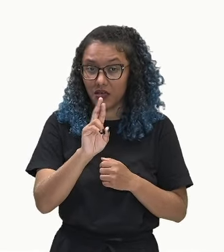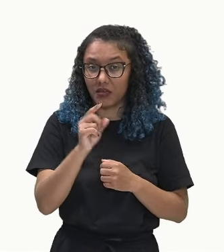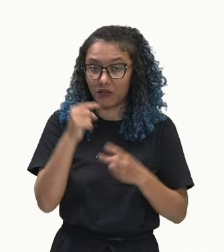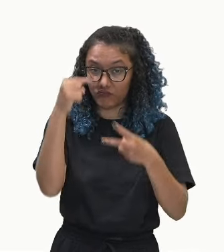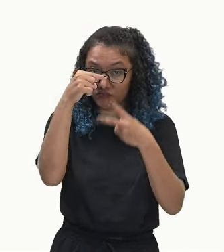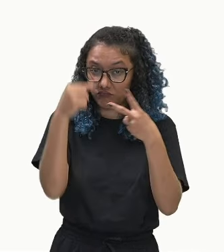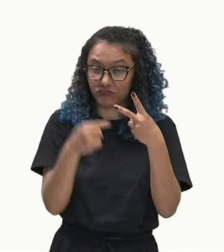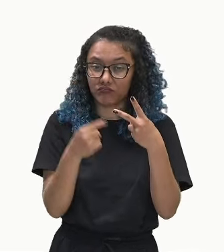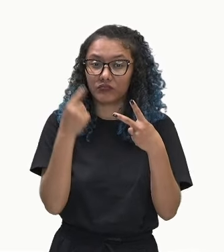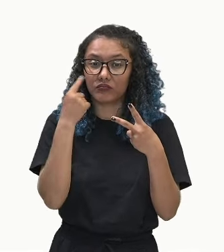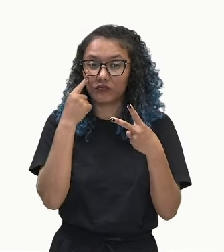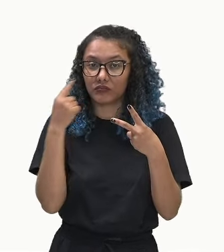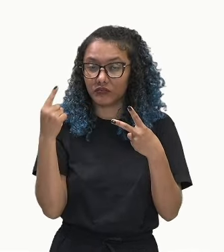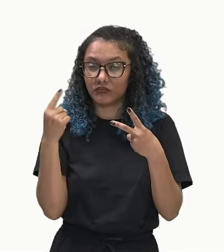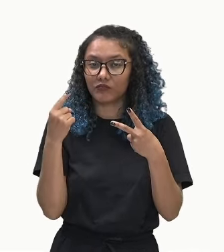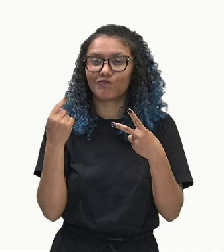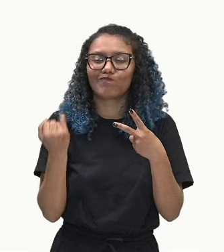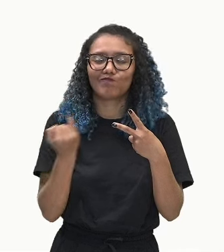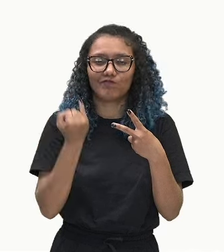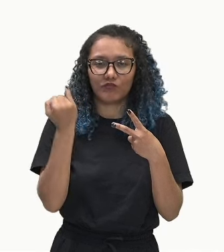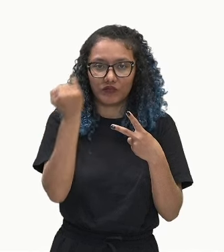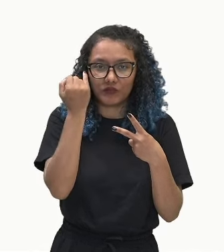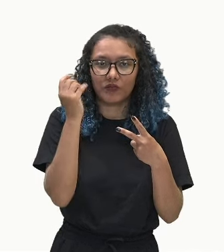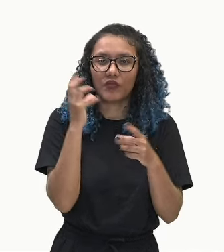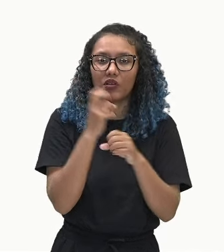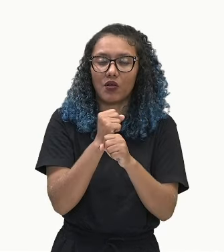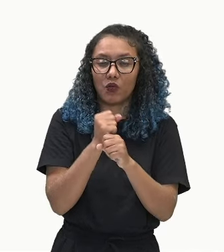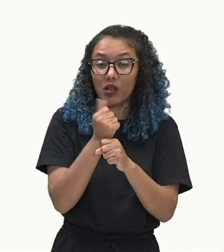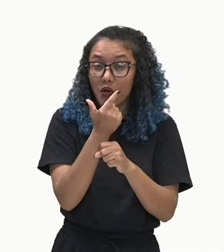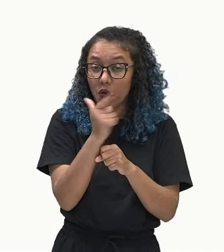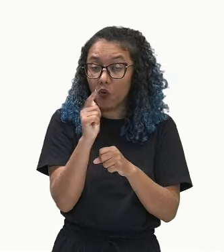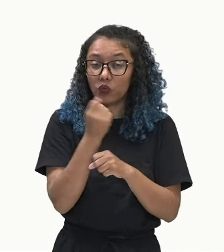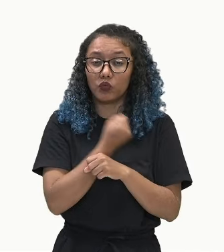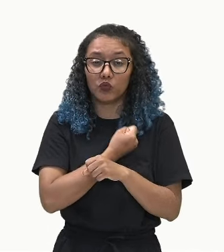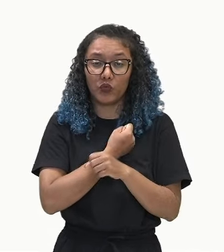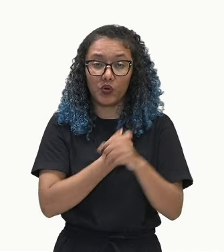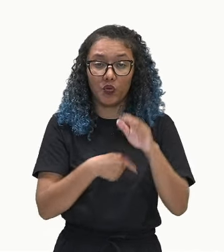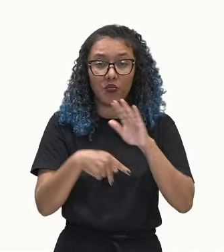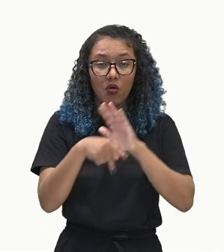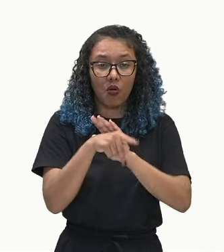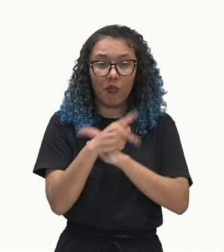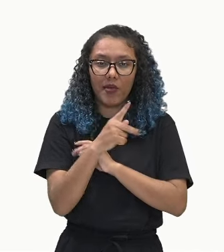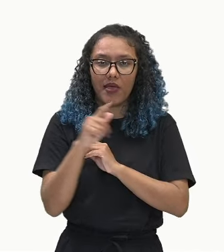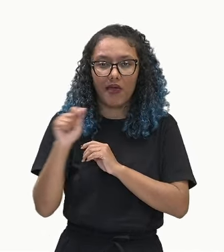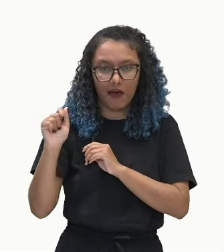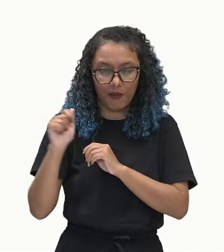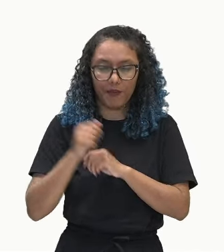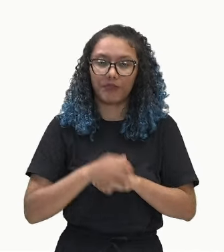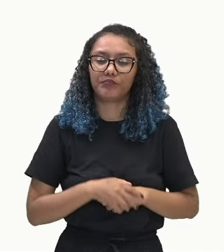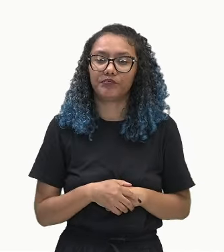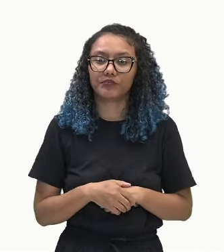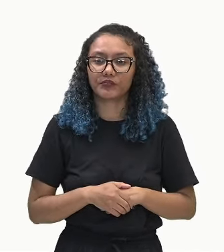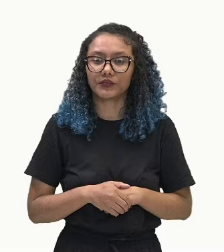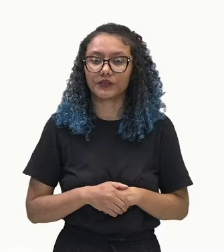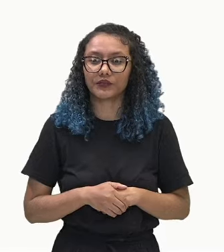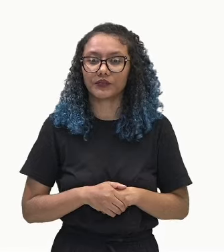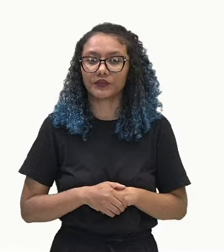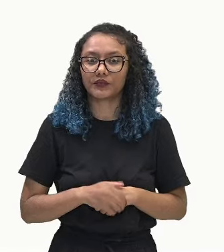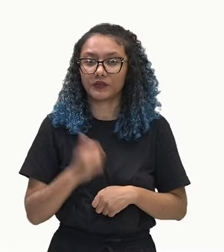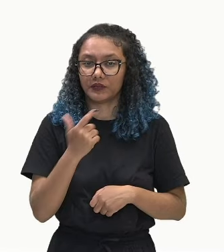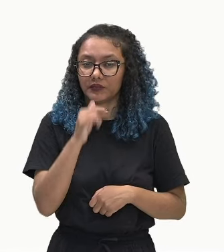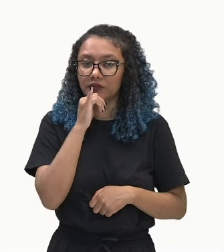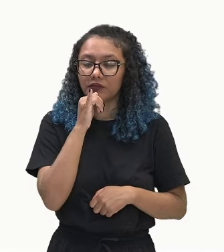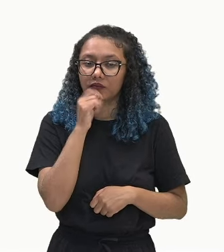essenciais para que a gente calcule vários outros termos da PA. Vejam esse outro exemplo